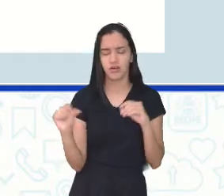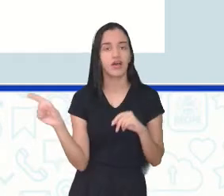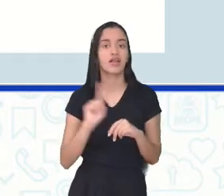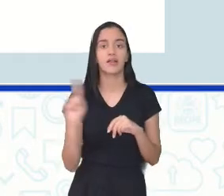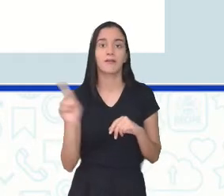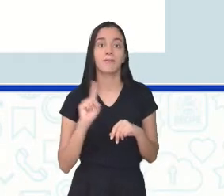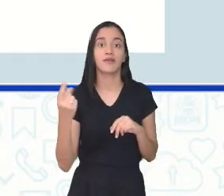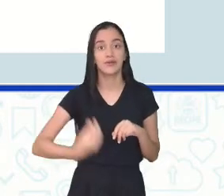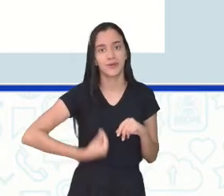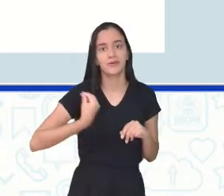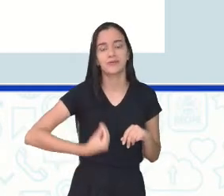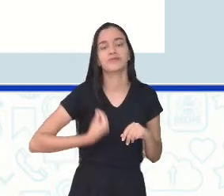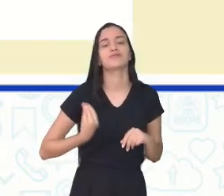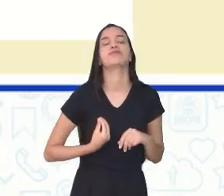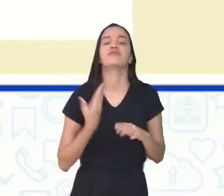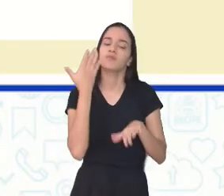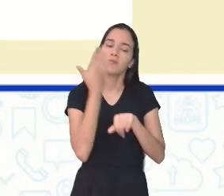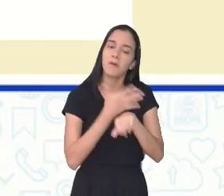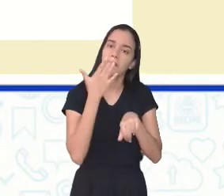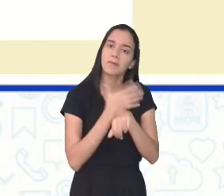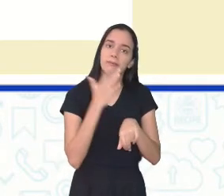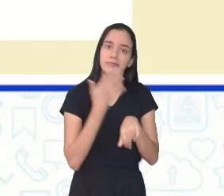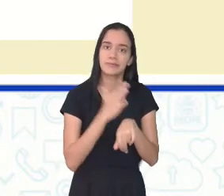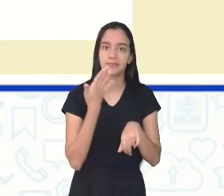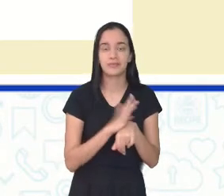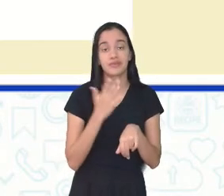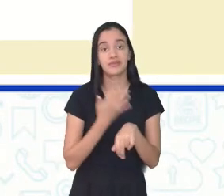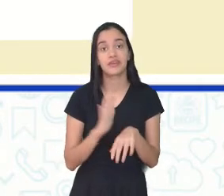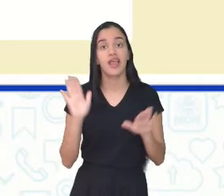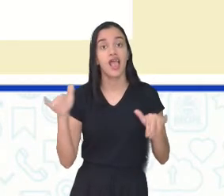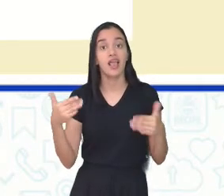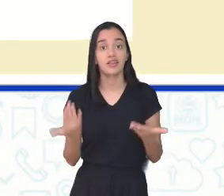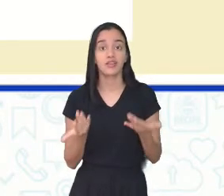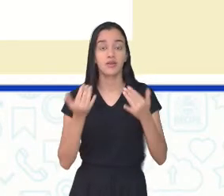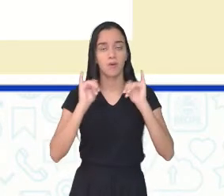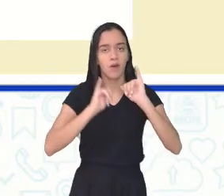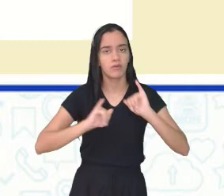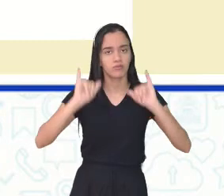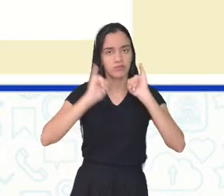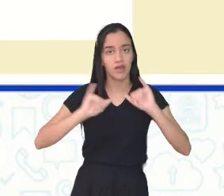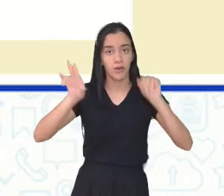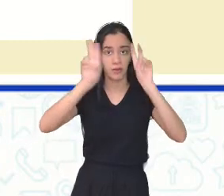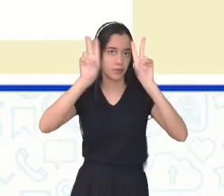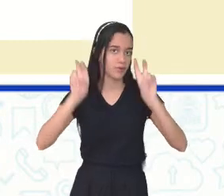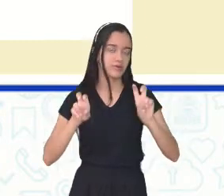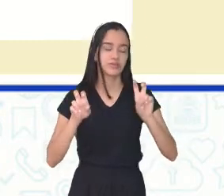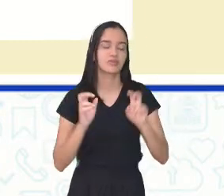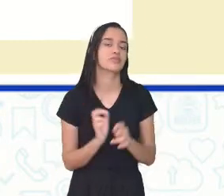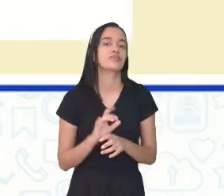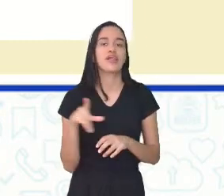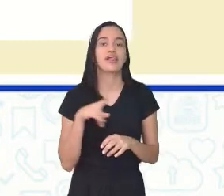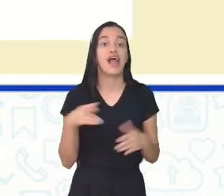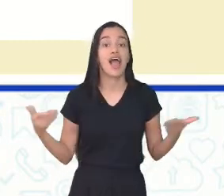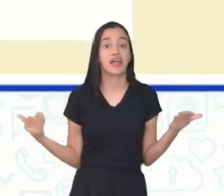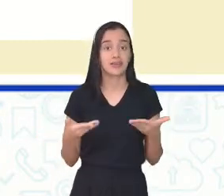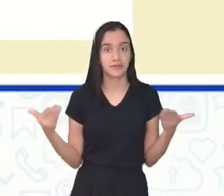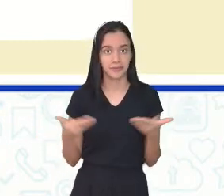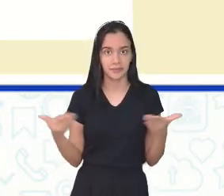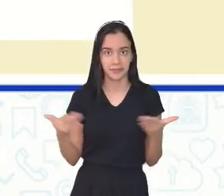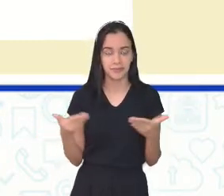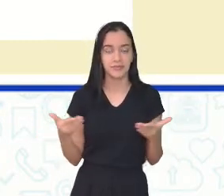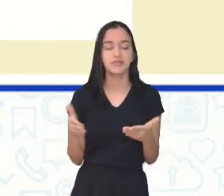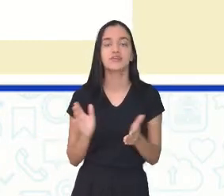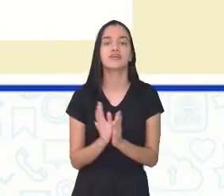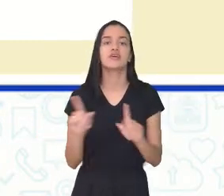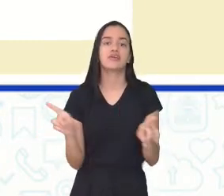ele está bem vivo e pode ser exercitado. Então, a notícia ou o assunto tratado deve ser atual e de